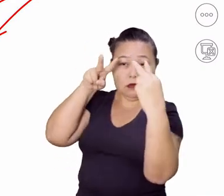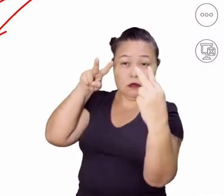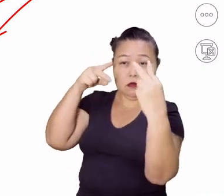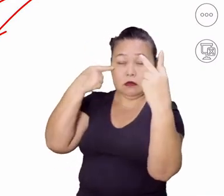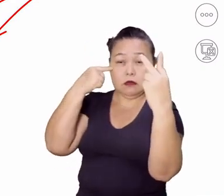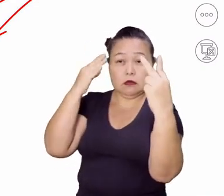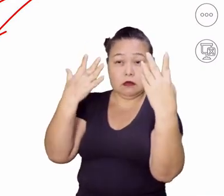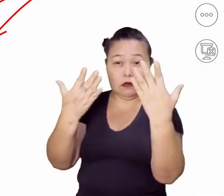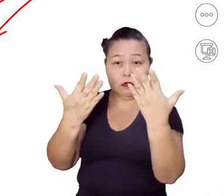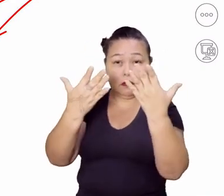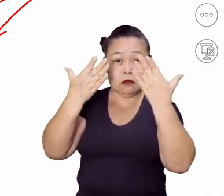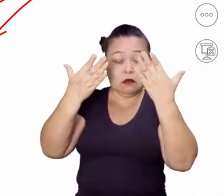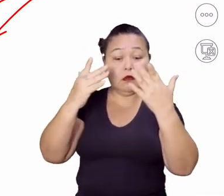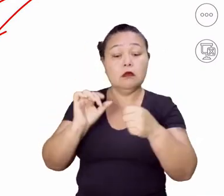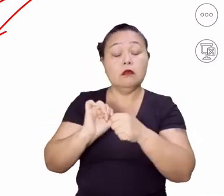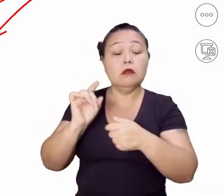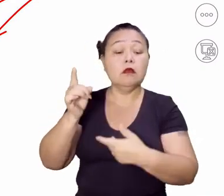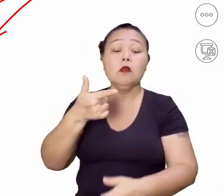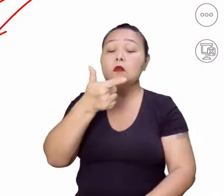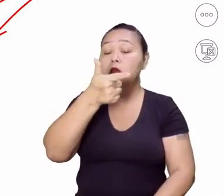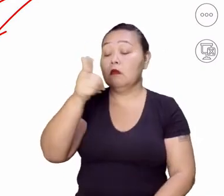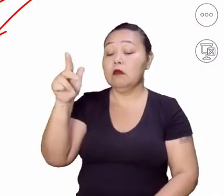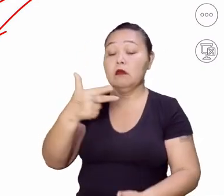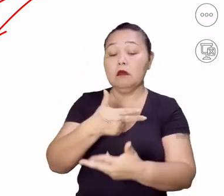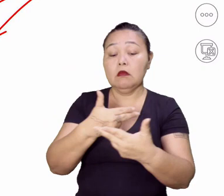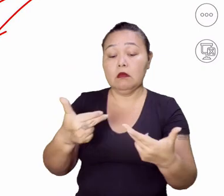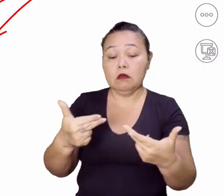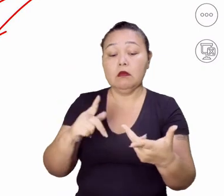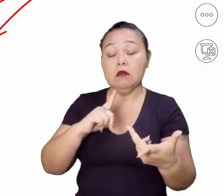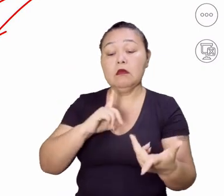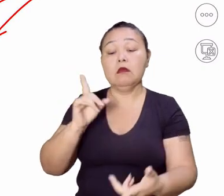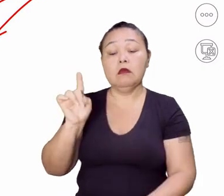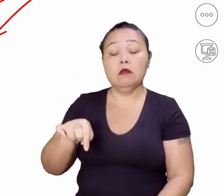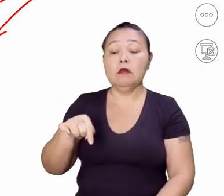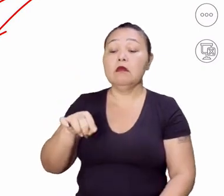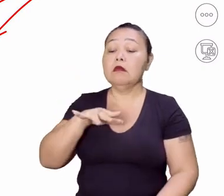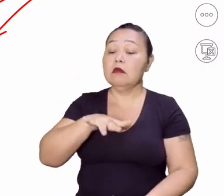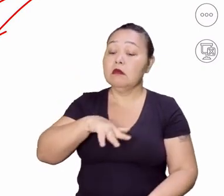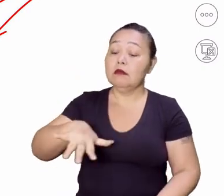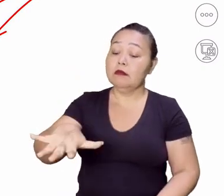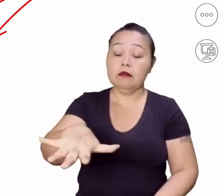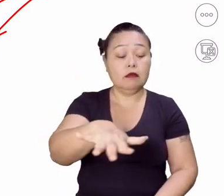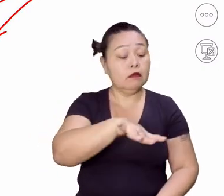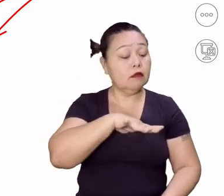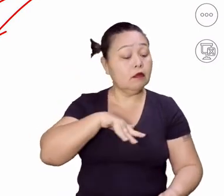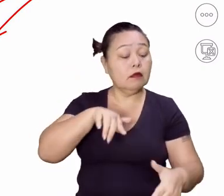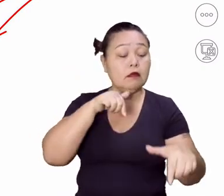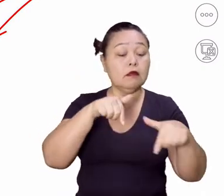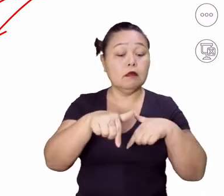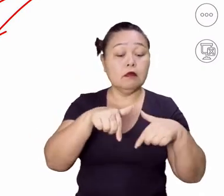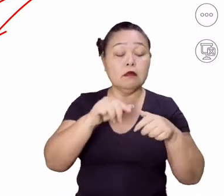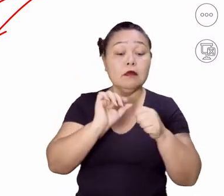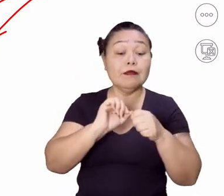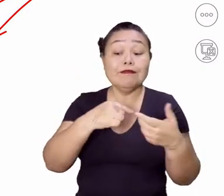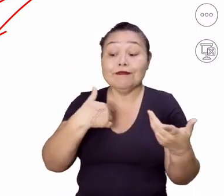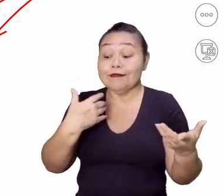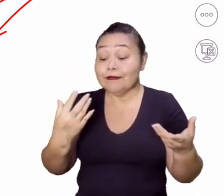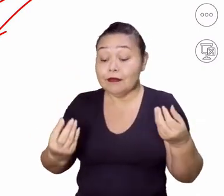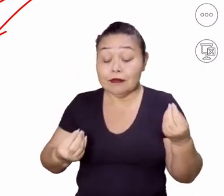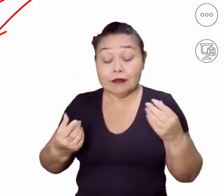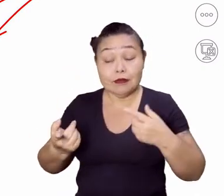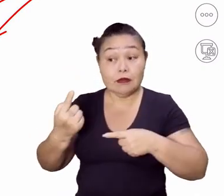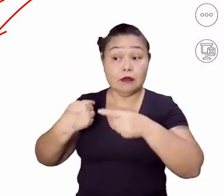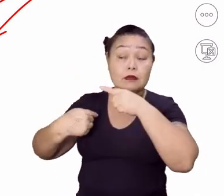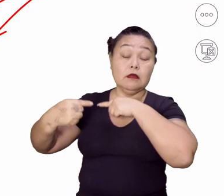né? E tantas mais outras coisas que têm acontecido no mundo do trabalho que não têm como mais